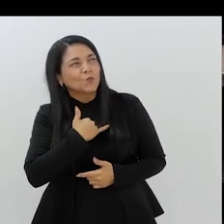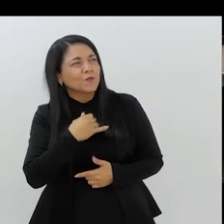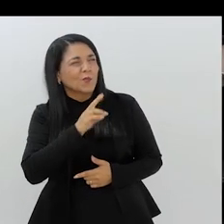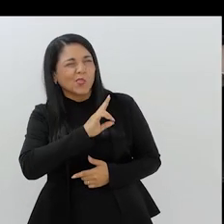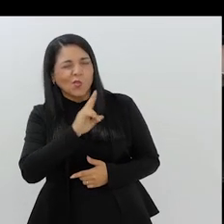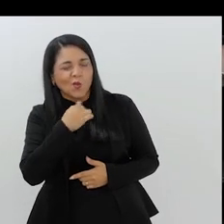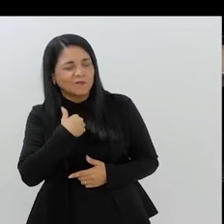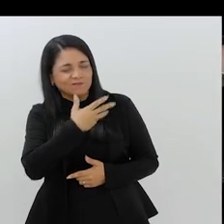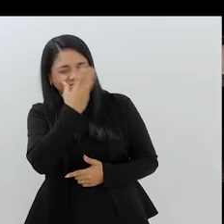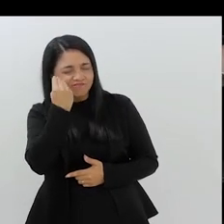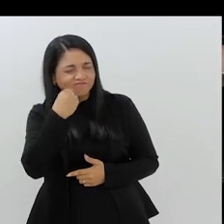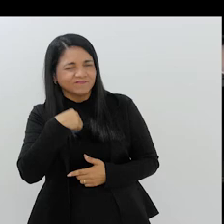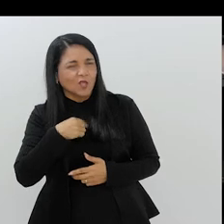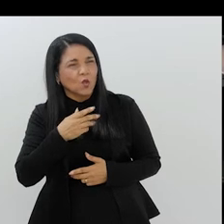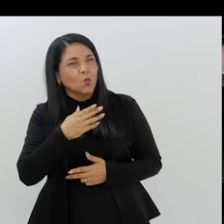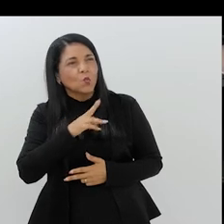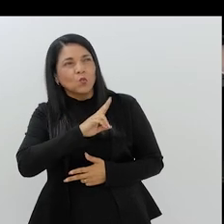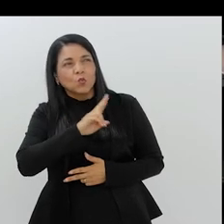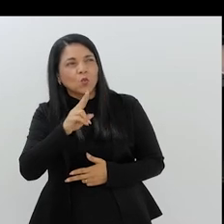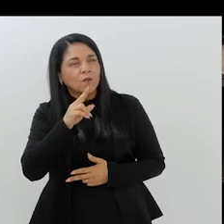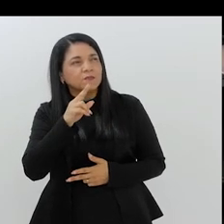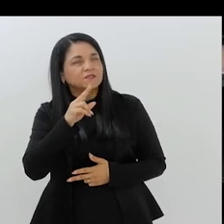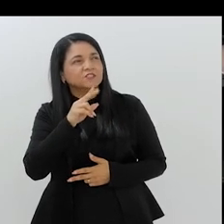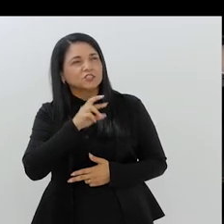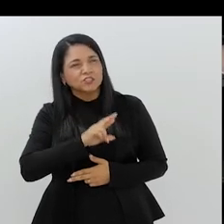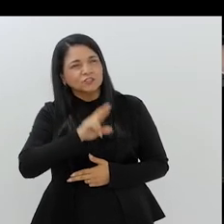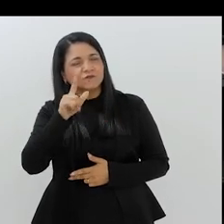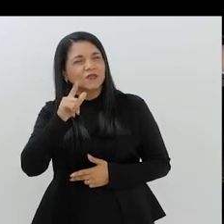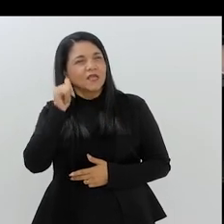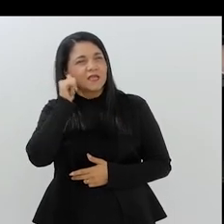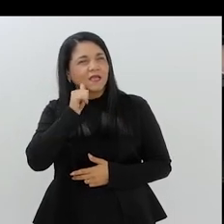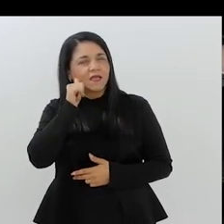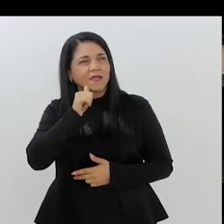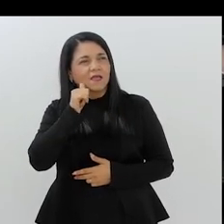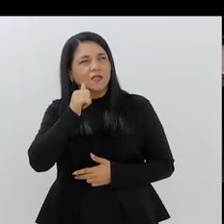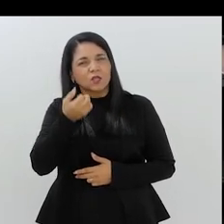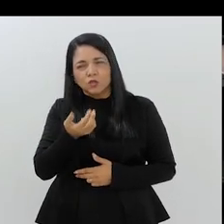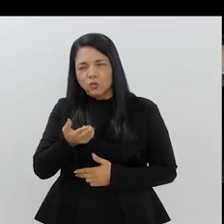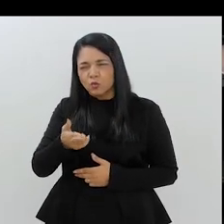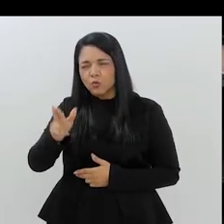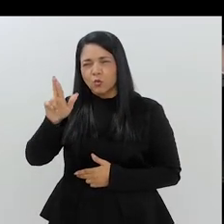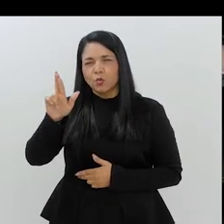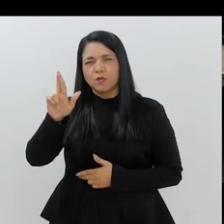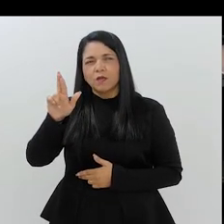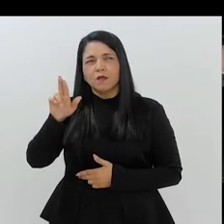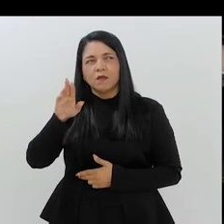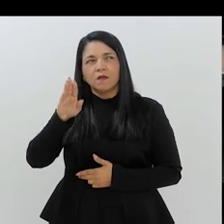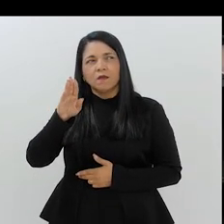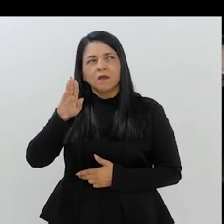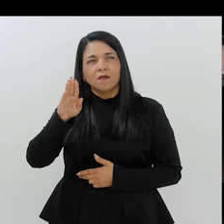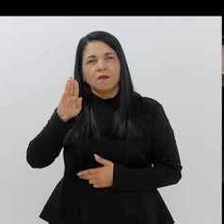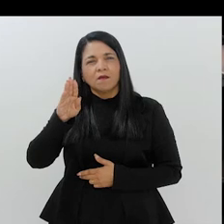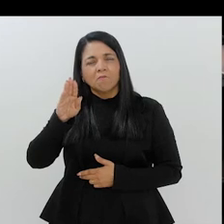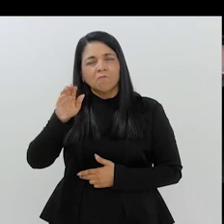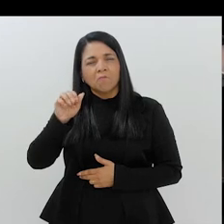Desculpe, meu nome, para nome, o nome dela é diferente. É doutora Barra...